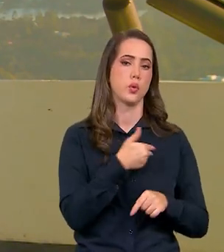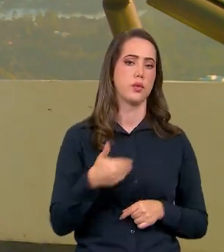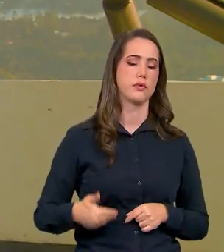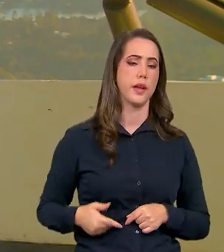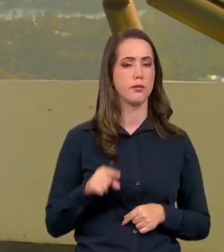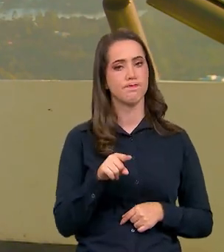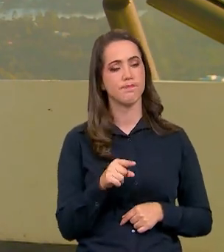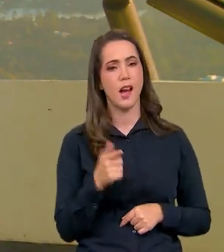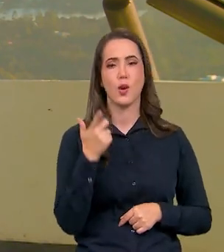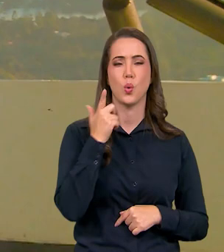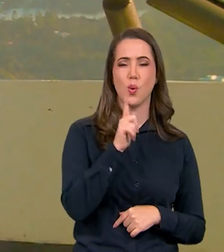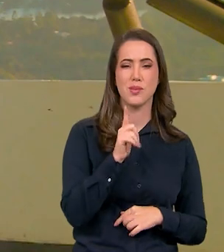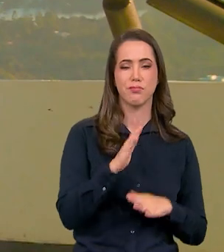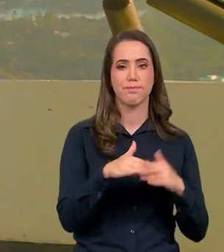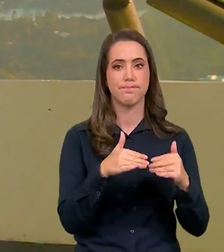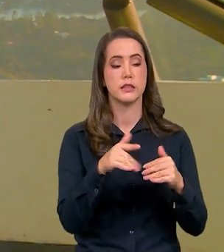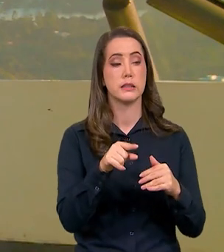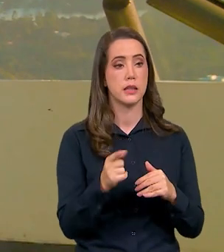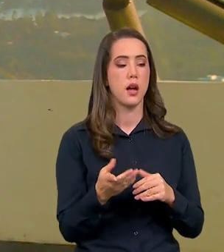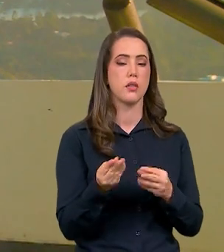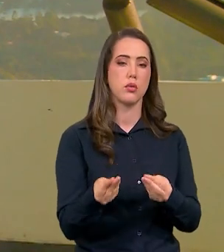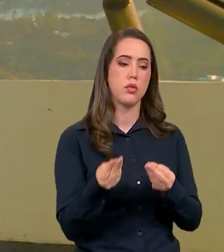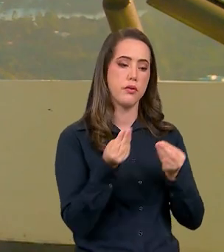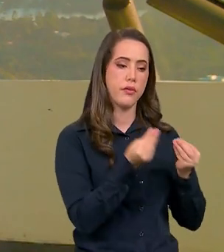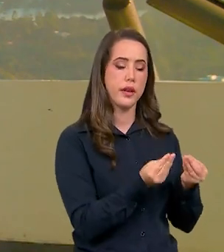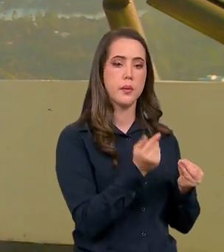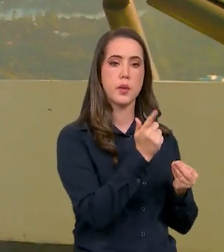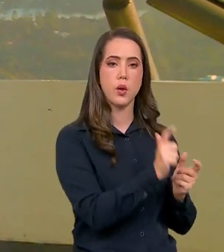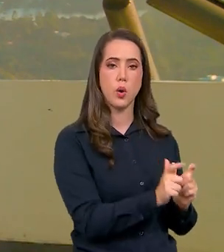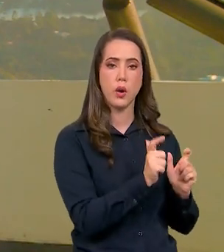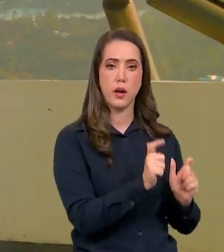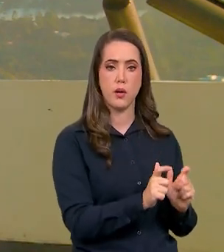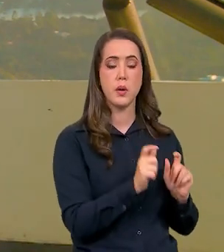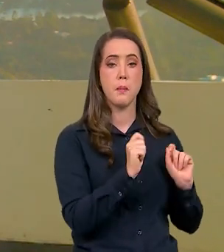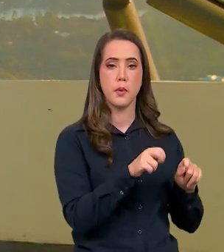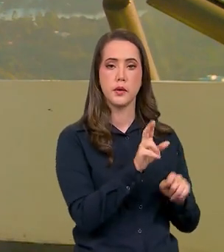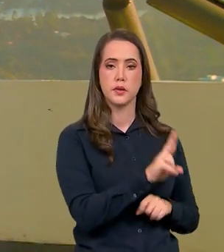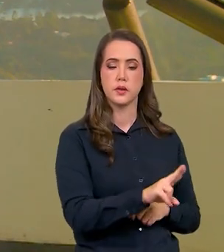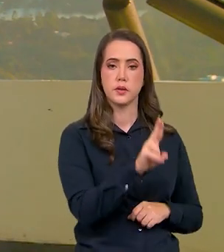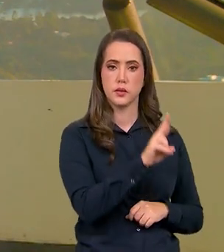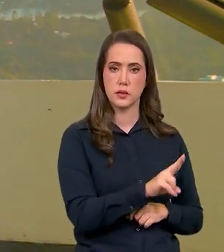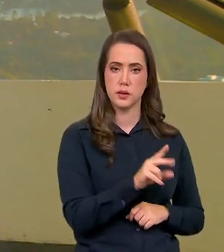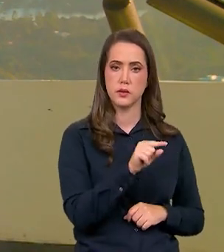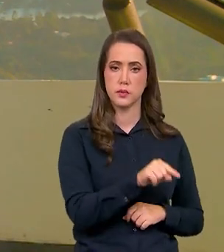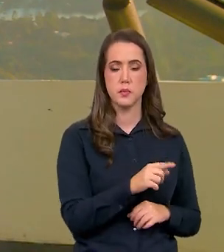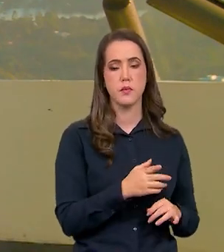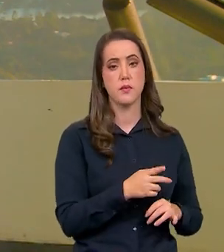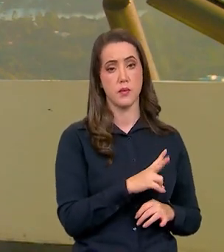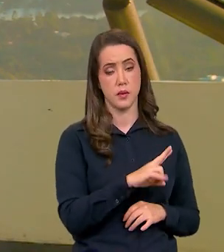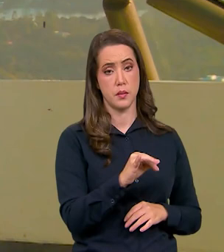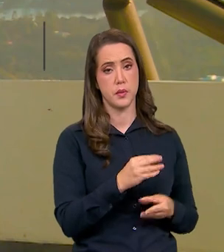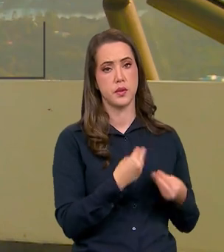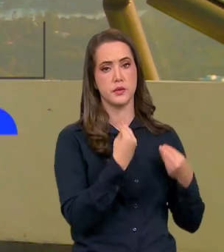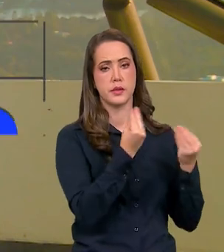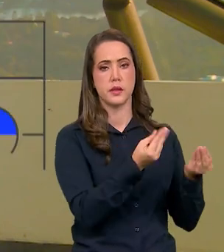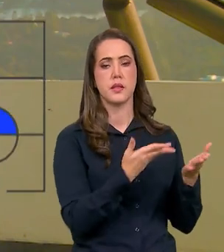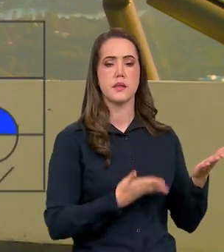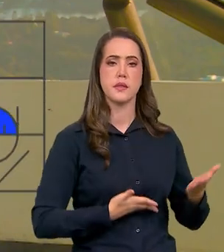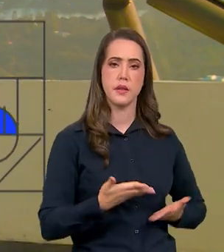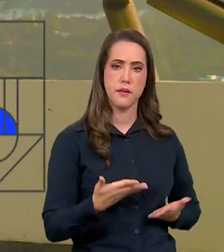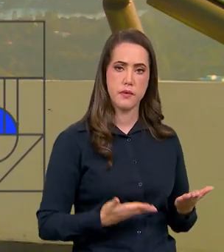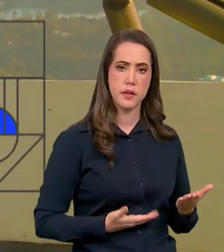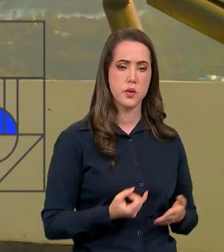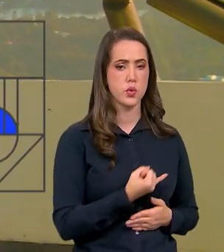são recondicionados e retornam para algumas unidades onde eles ainda podem ser útil para estar ofertando